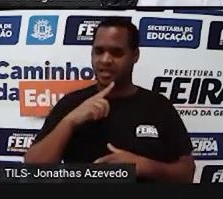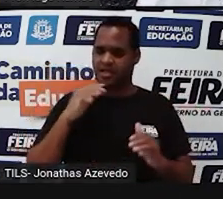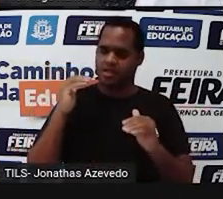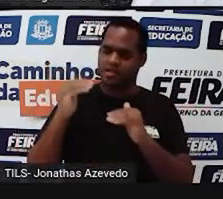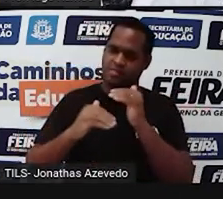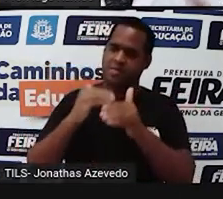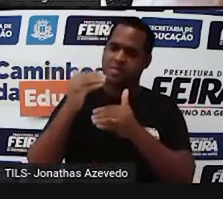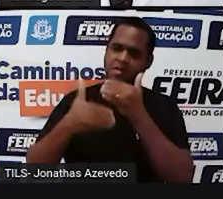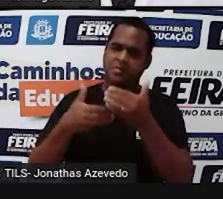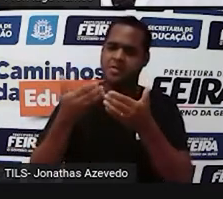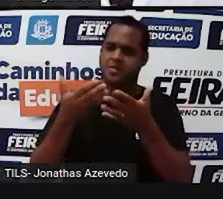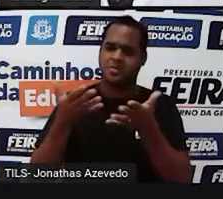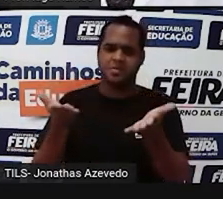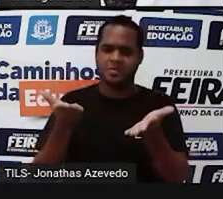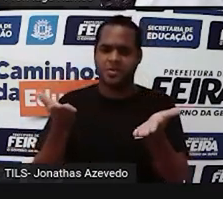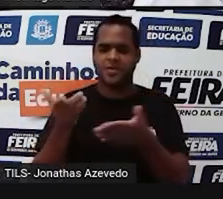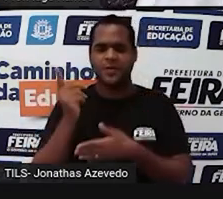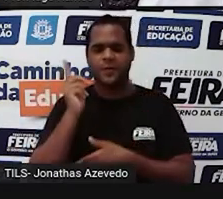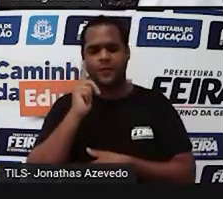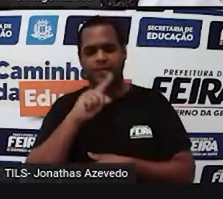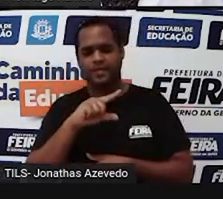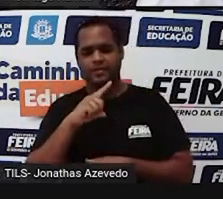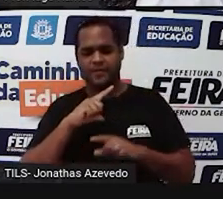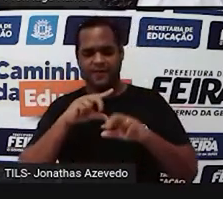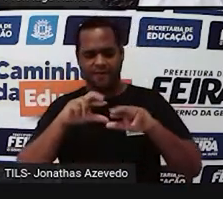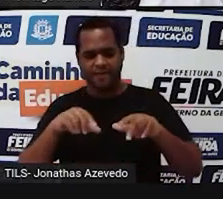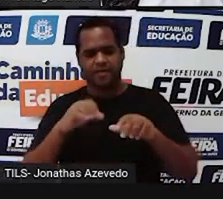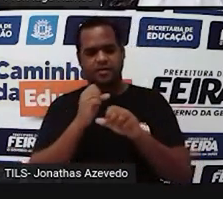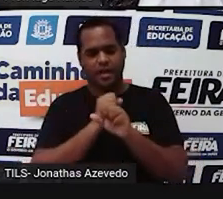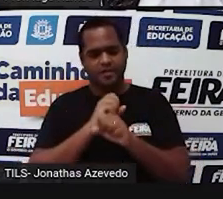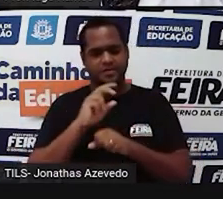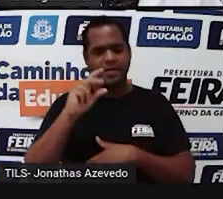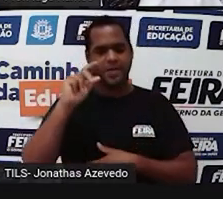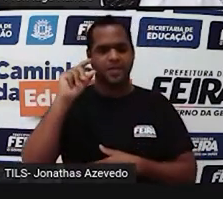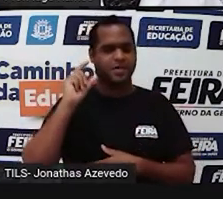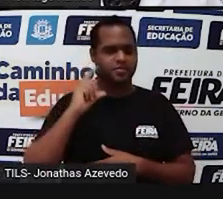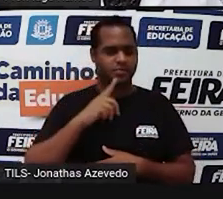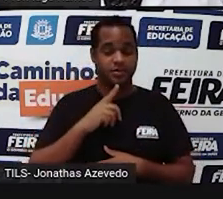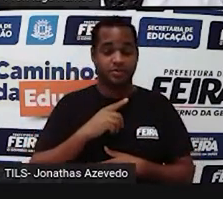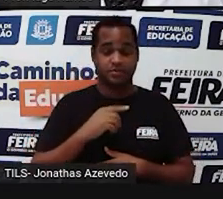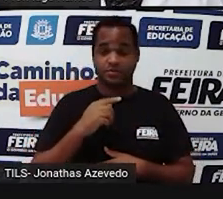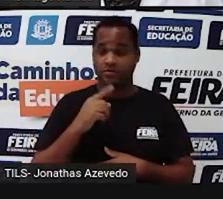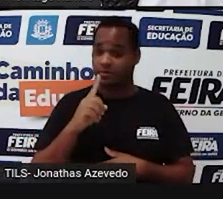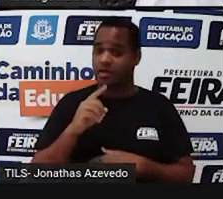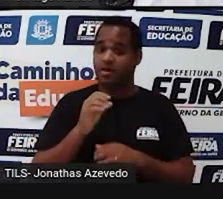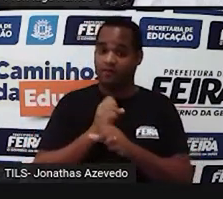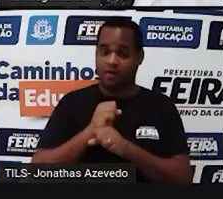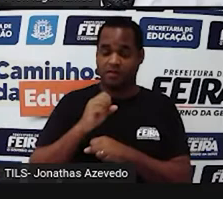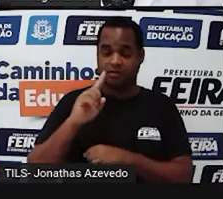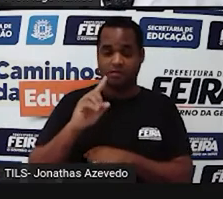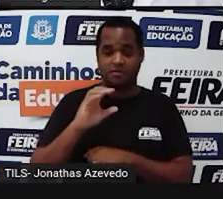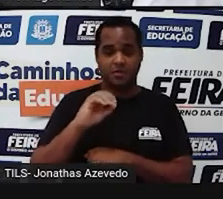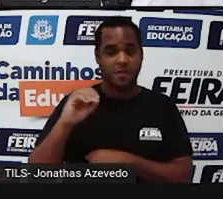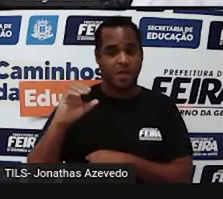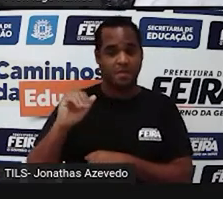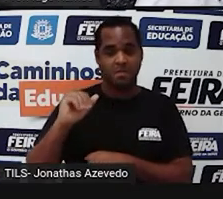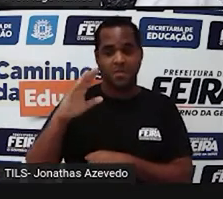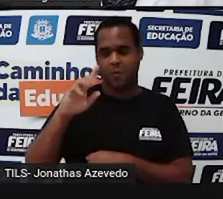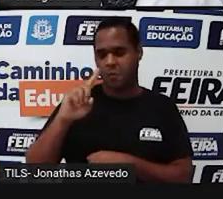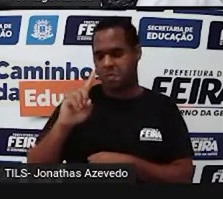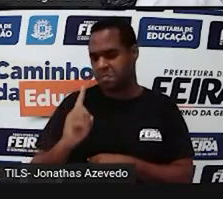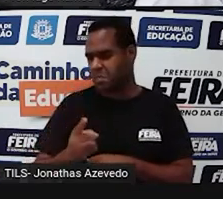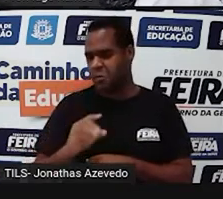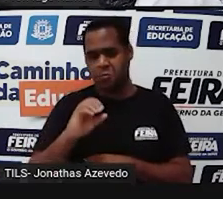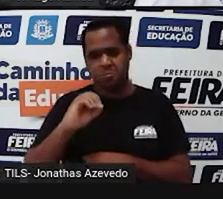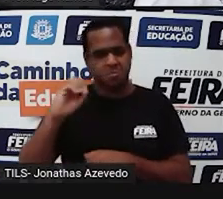desenvolvida há vários e vários anos atrás, né? A gente fala aí de séculos ou talvez milênios de